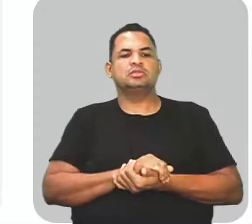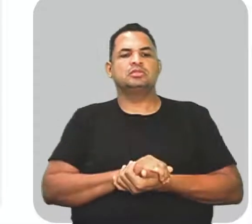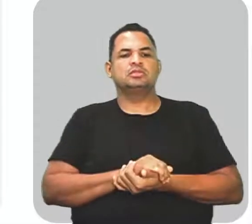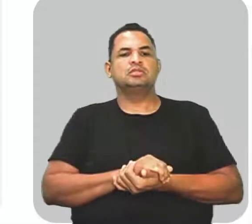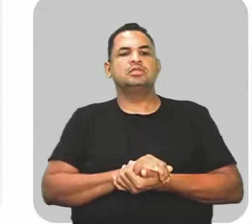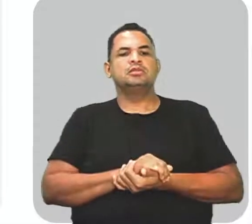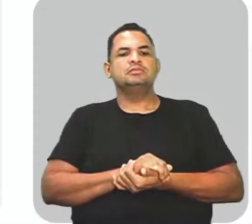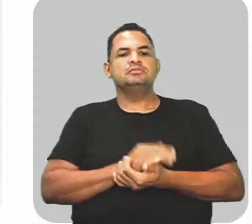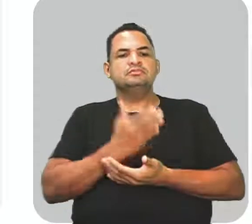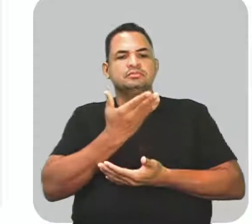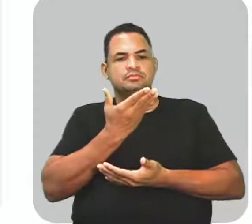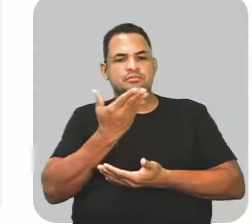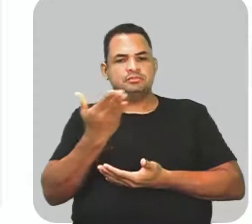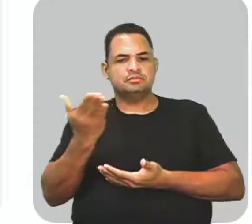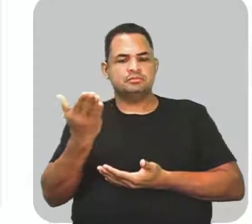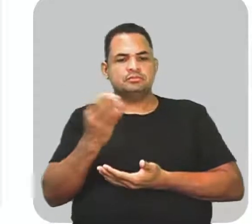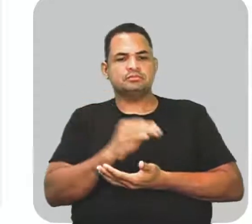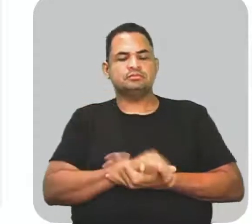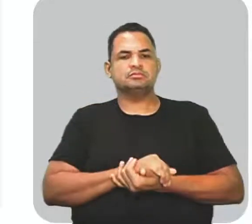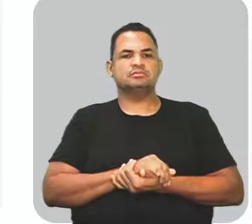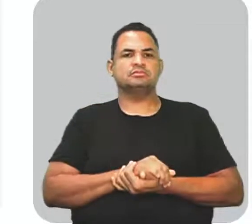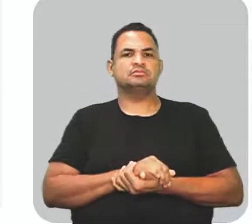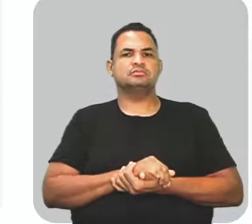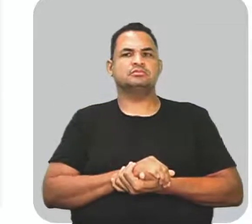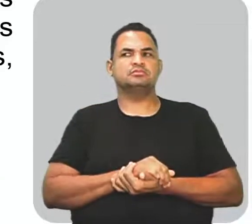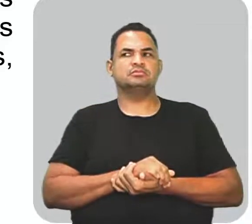era virgem, se era alegre, se era bom.